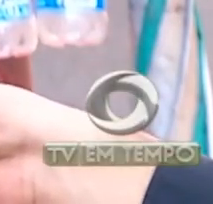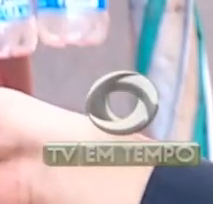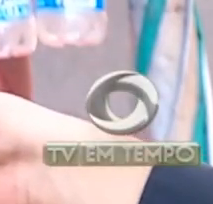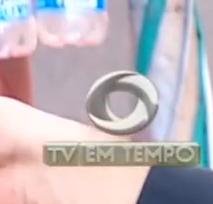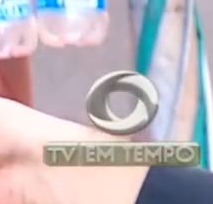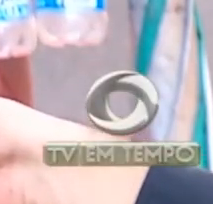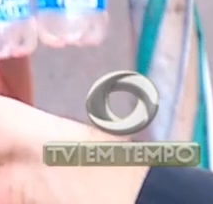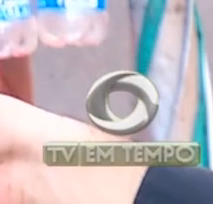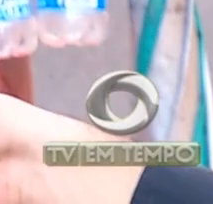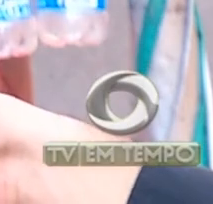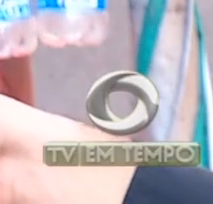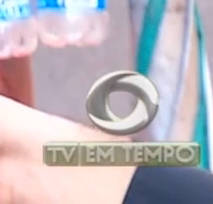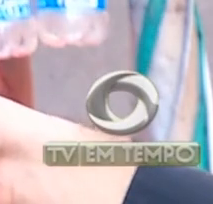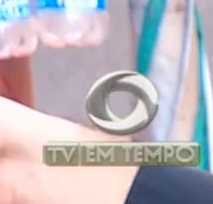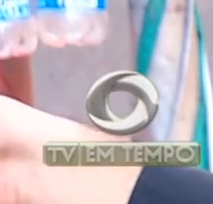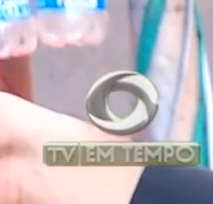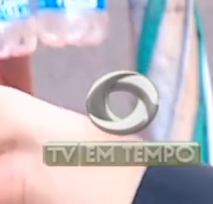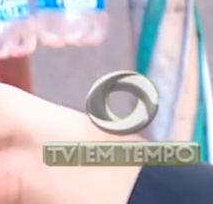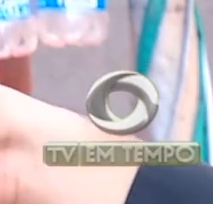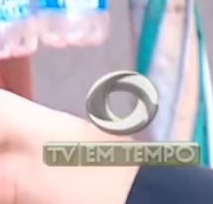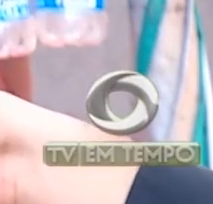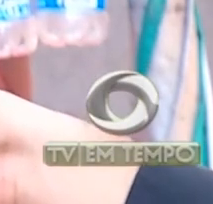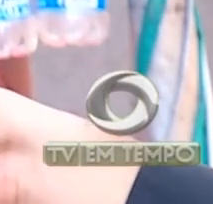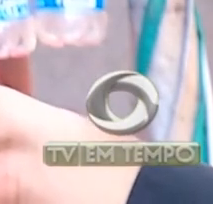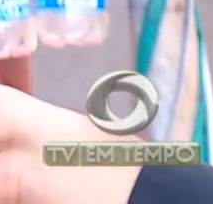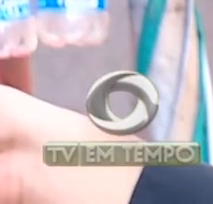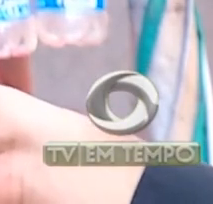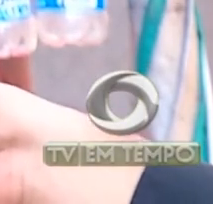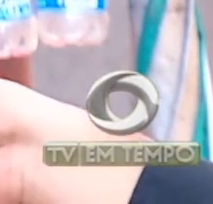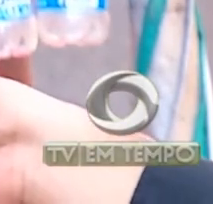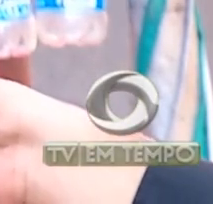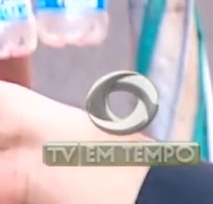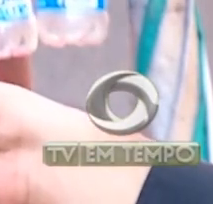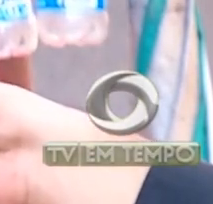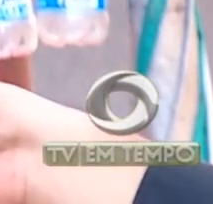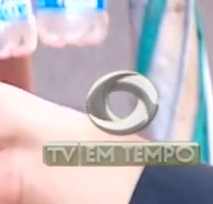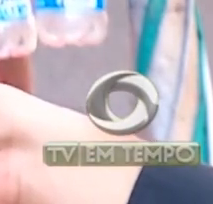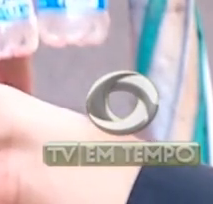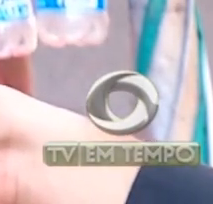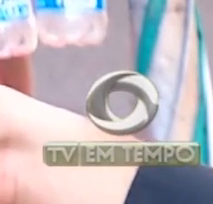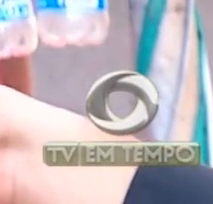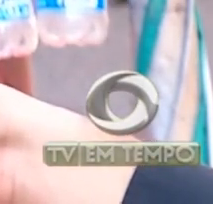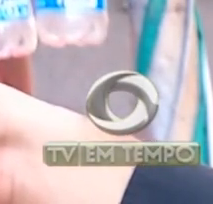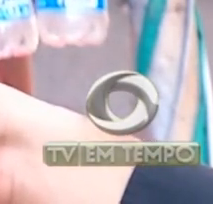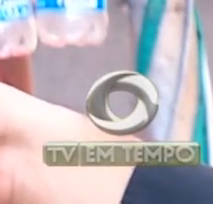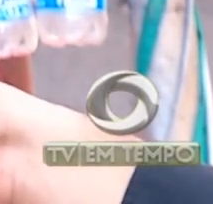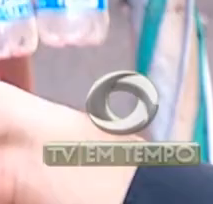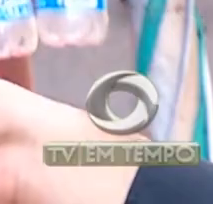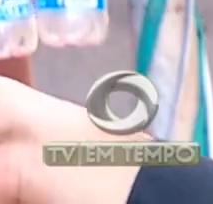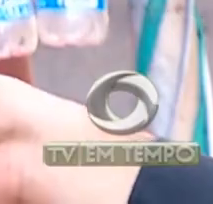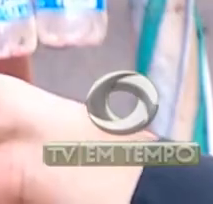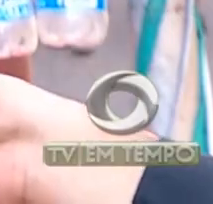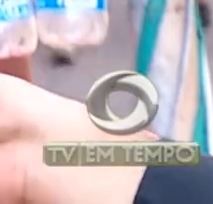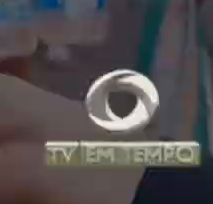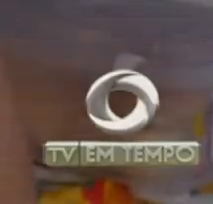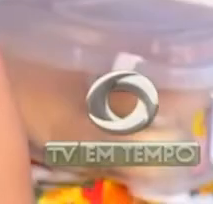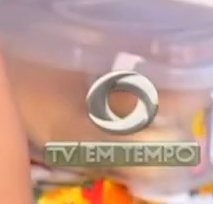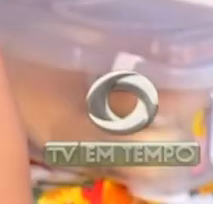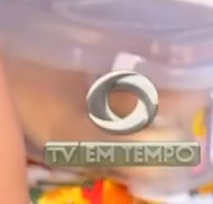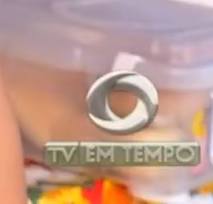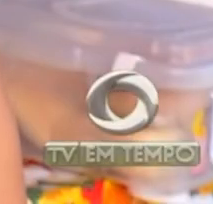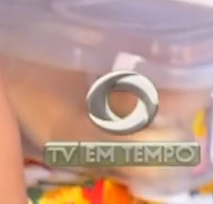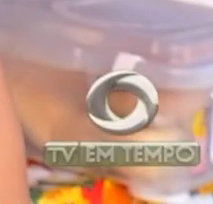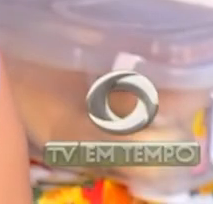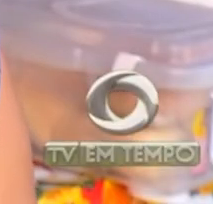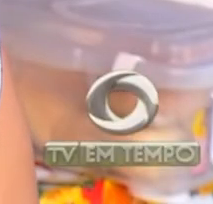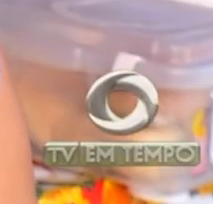no final dos tempos do seu trabalho você tem alguma coisa para receber, né? Aqui não, aqui nós temos que fazer o nosso salário, a nossa indenização, né? Estou